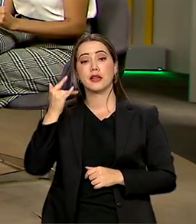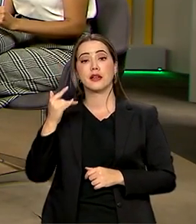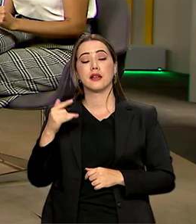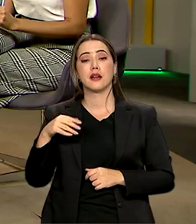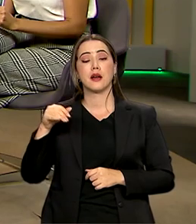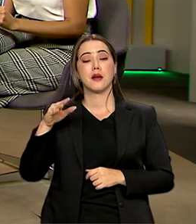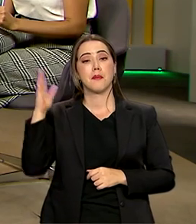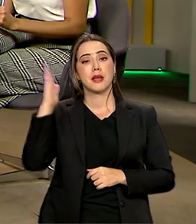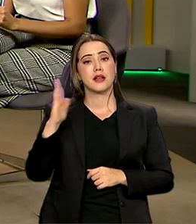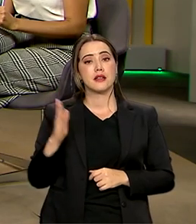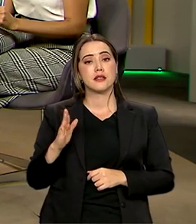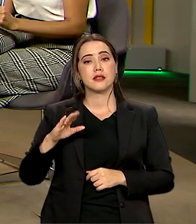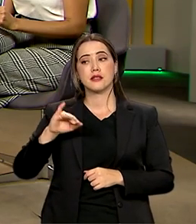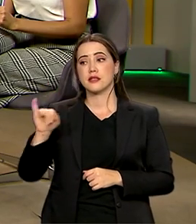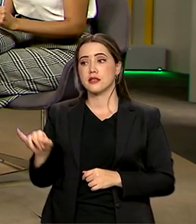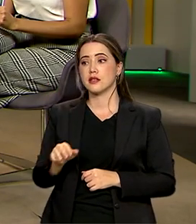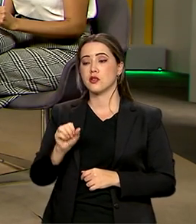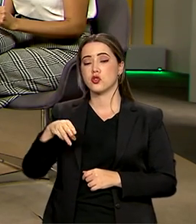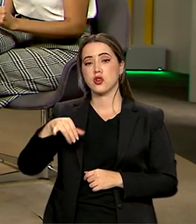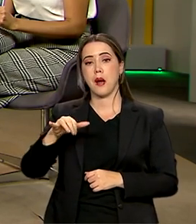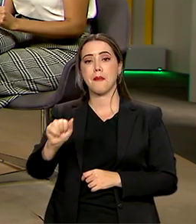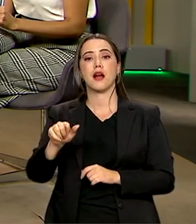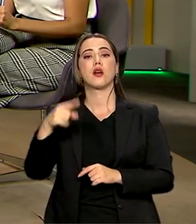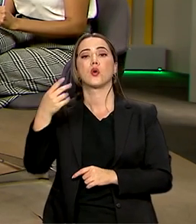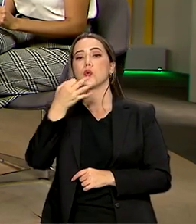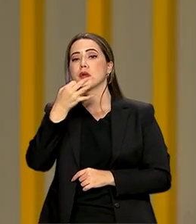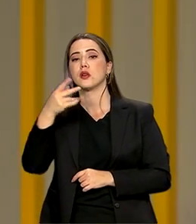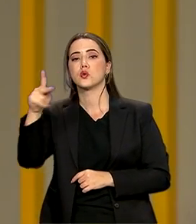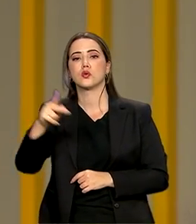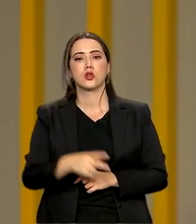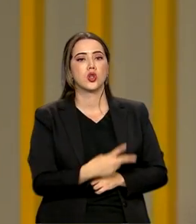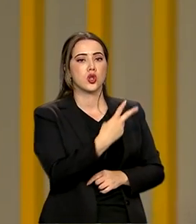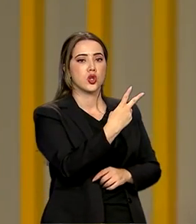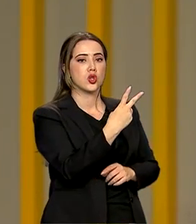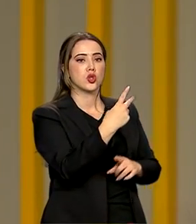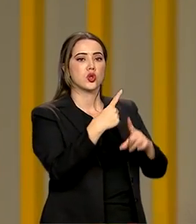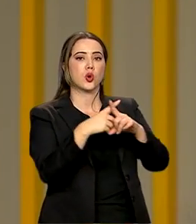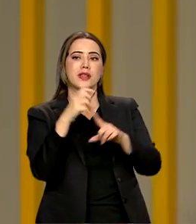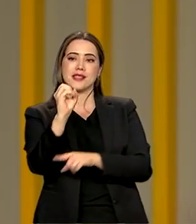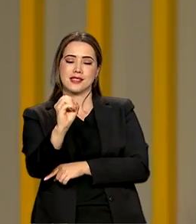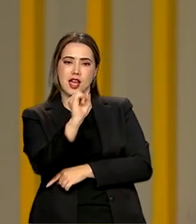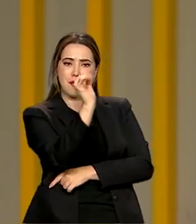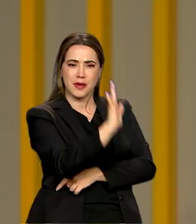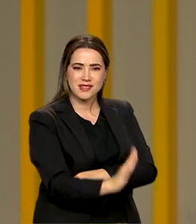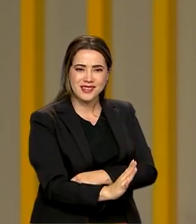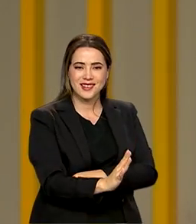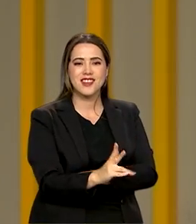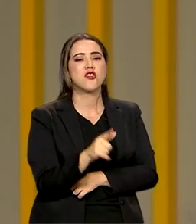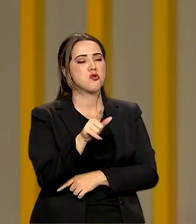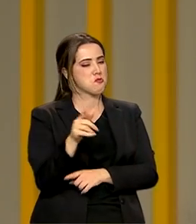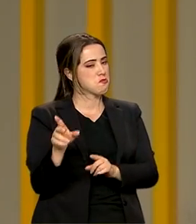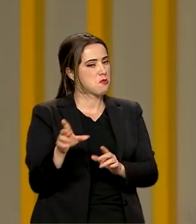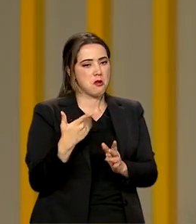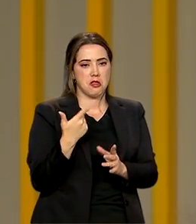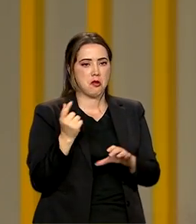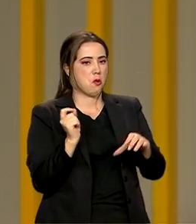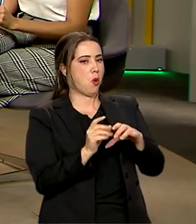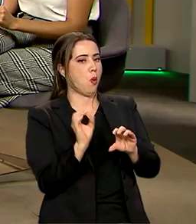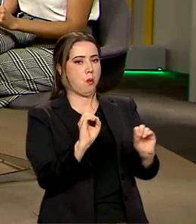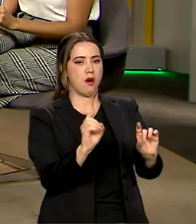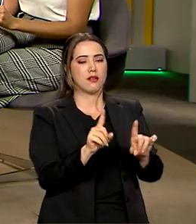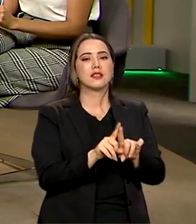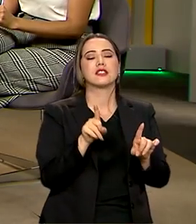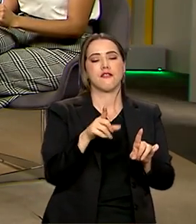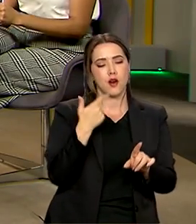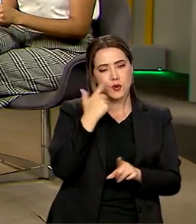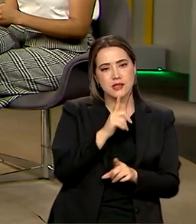7 da manhã? O Brasil ganha de 2 a 0. Não vai levar nenhum gol amanhã e vai se classificar para a próxima fase. Anotado, vamos